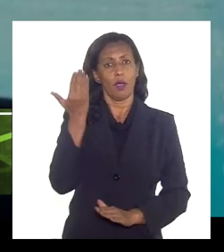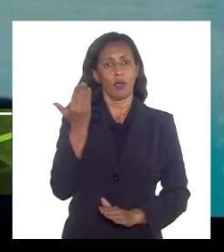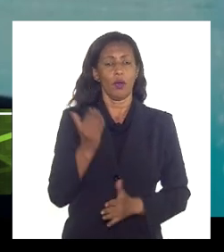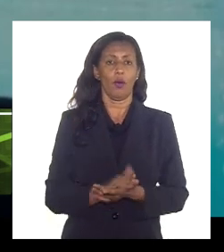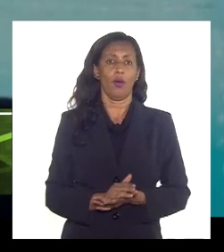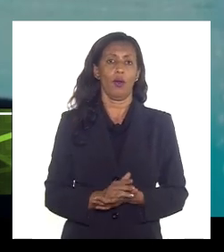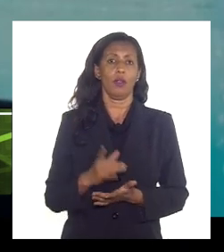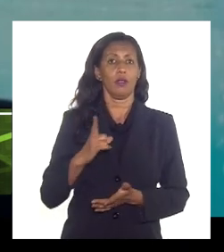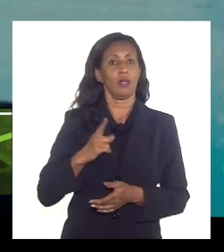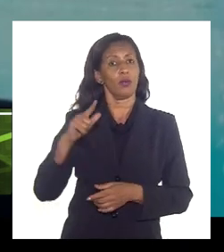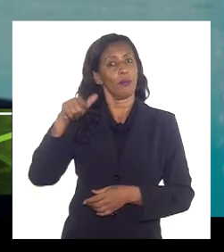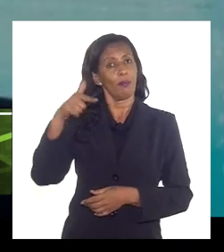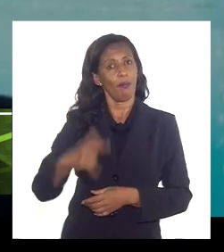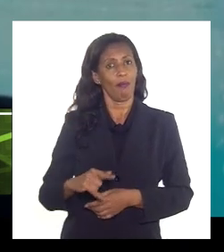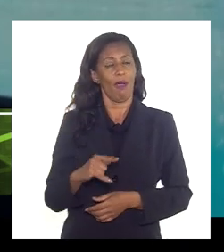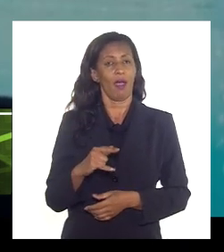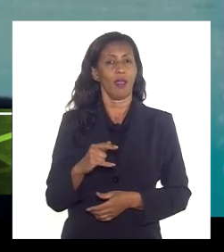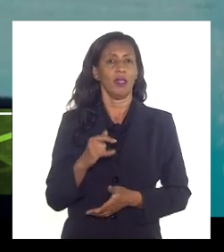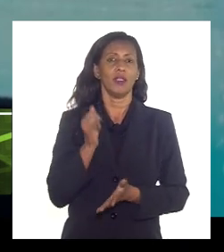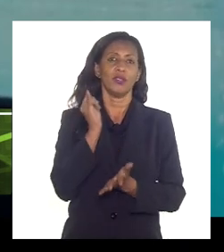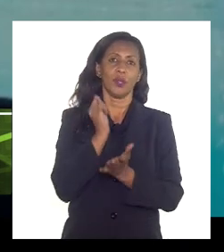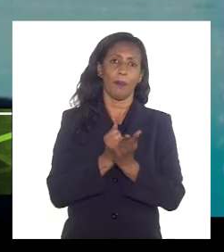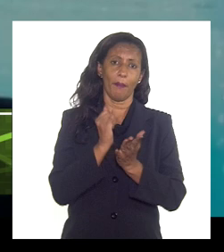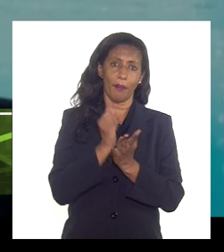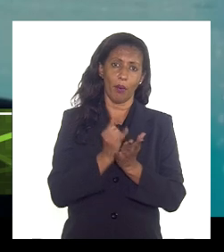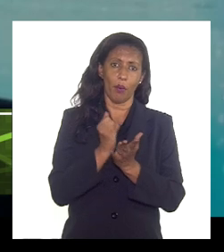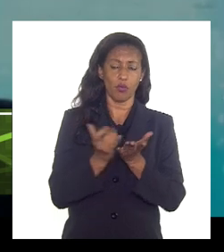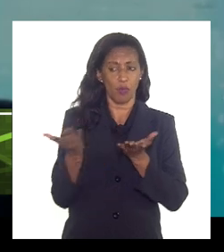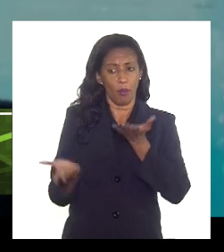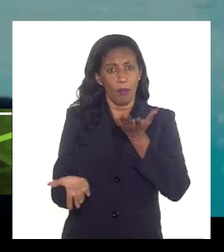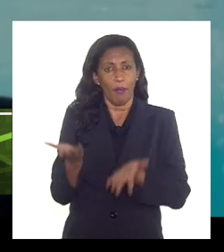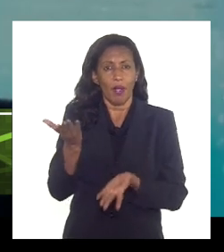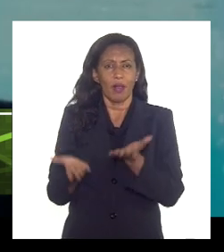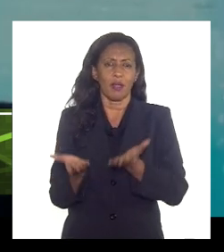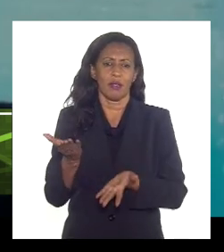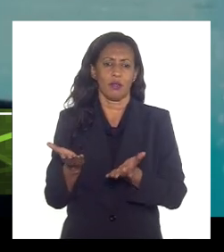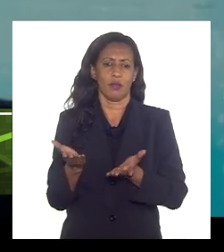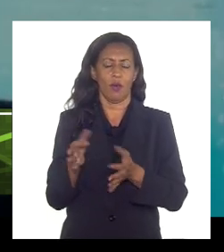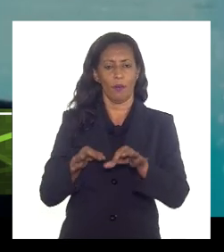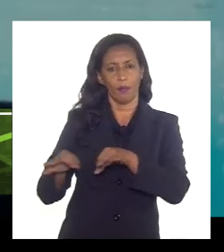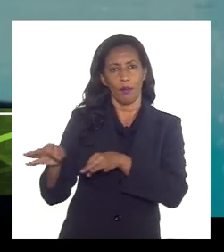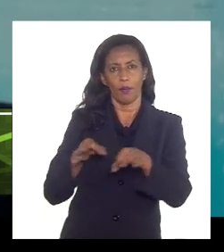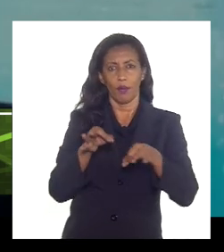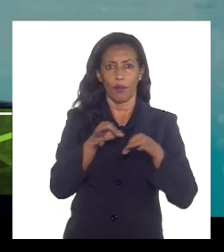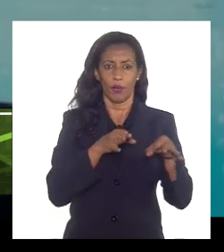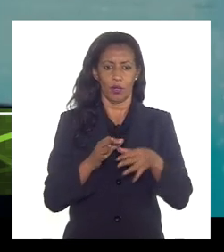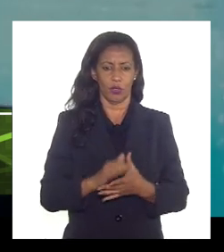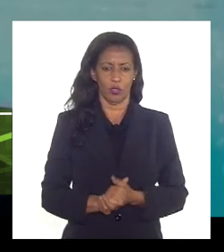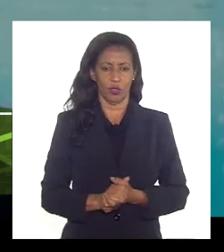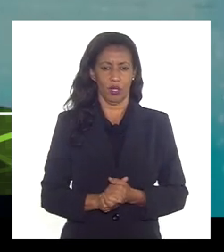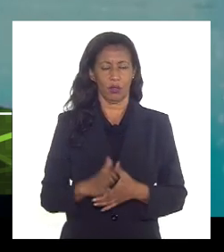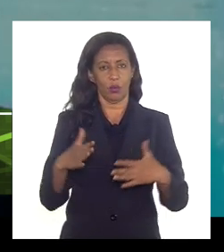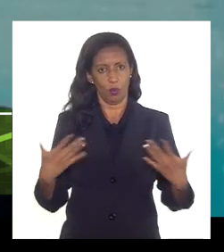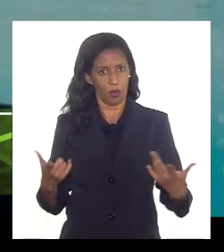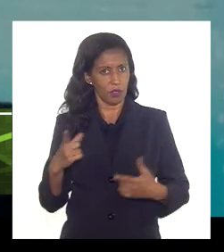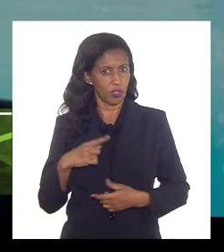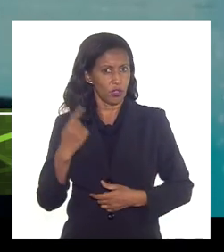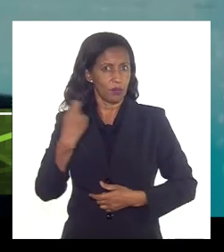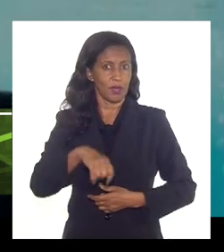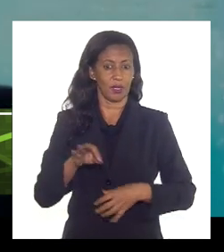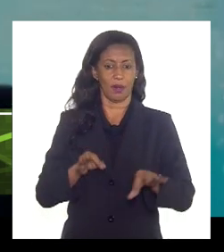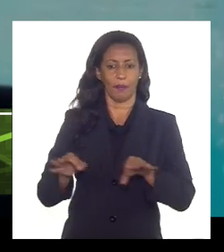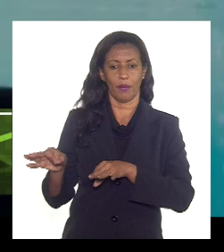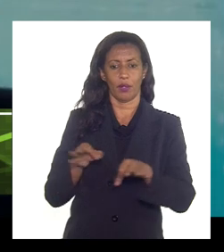mais impostos então é um balanço então isso é feito projeto a projeto então vamos ter projetos que a gente vai